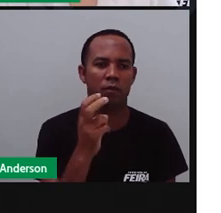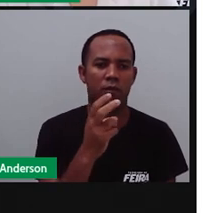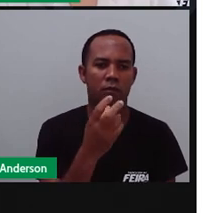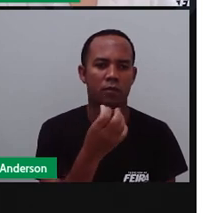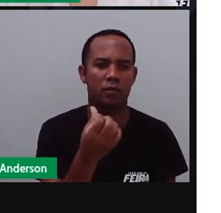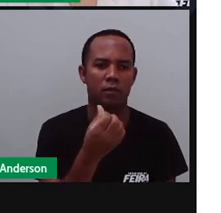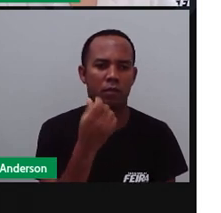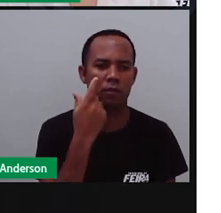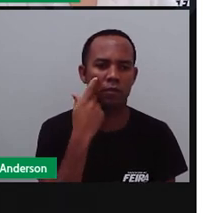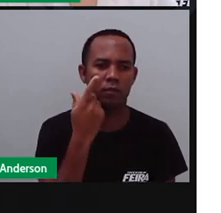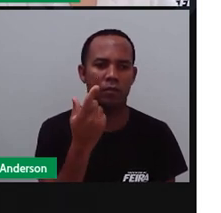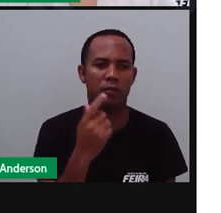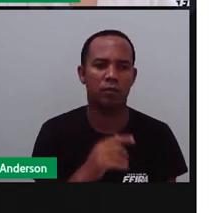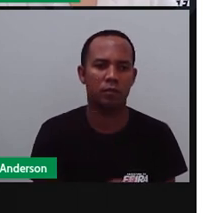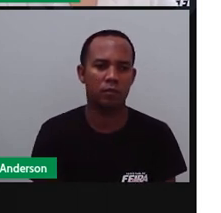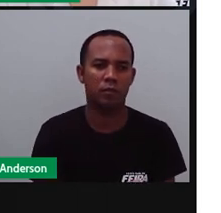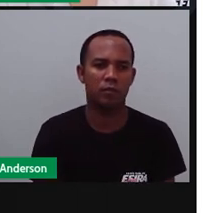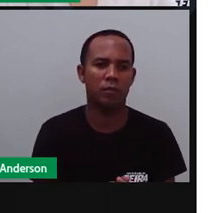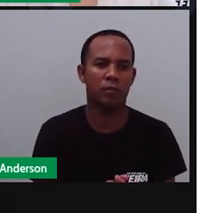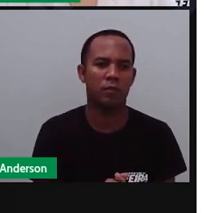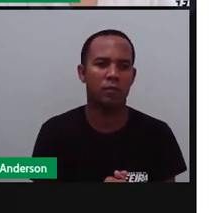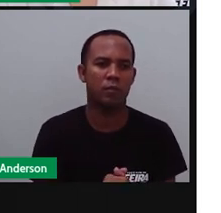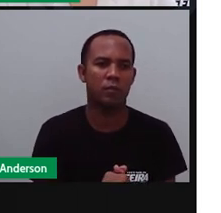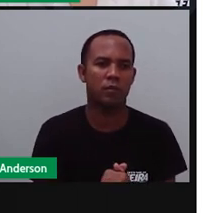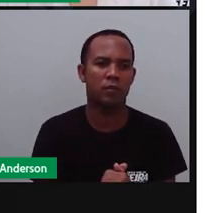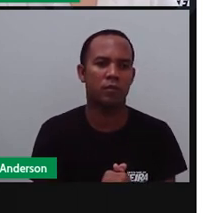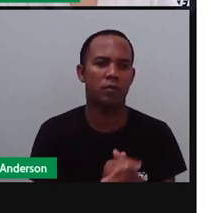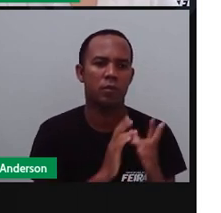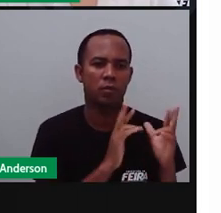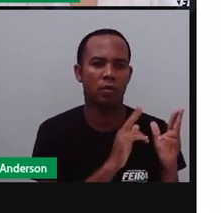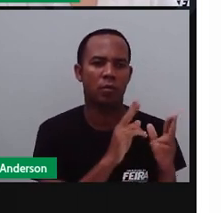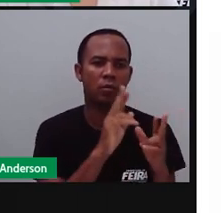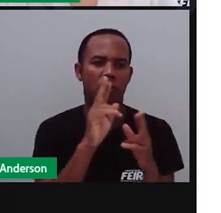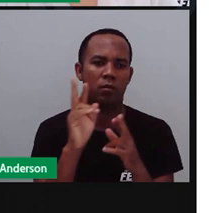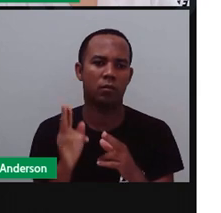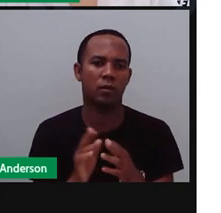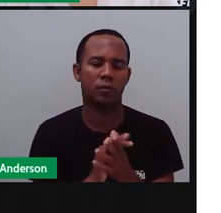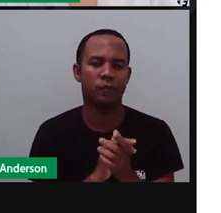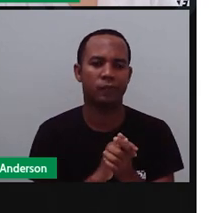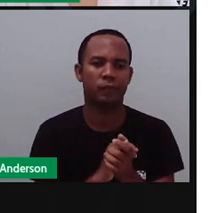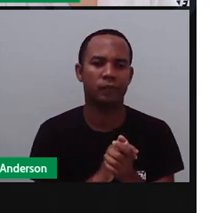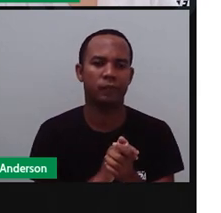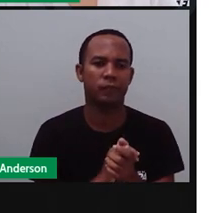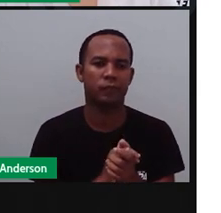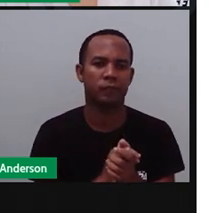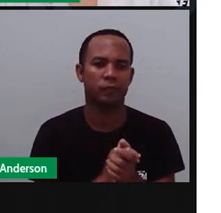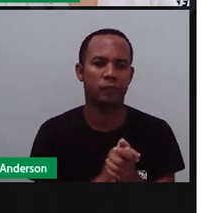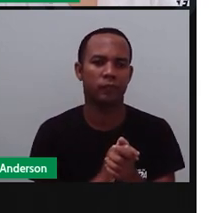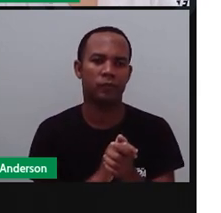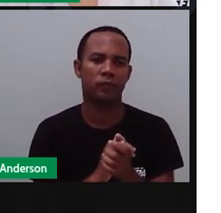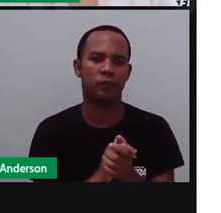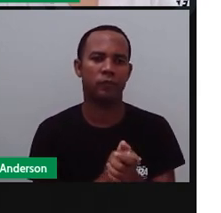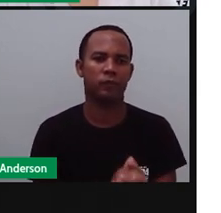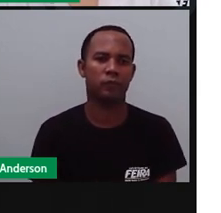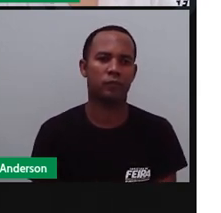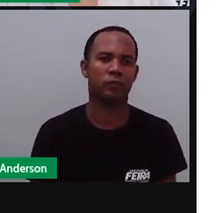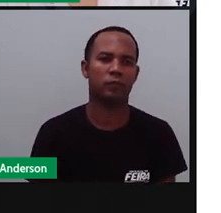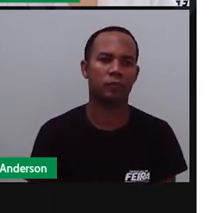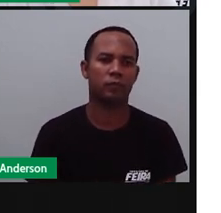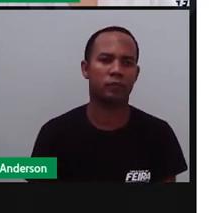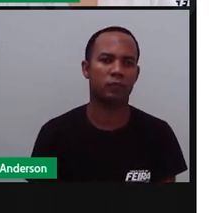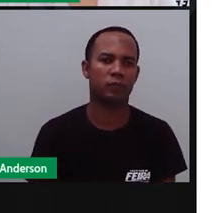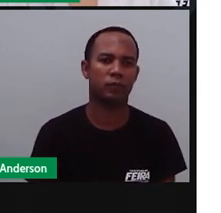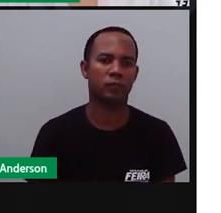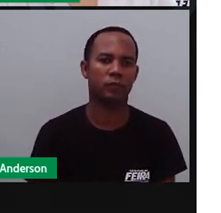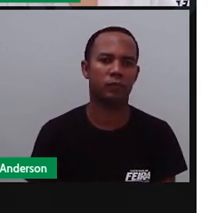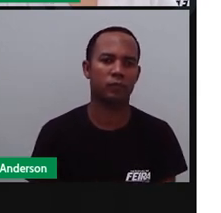Seis quadrinhos que são o quê? Ó, todos os lados iguais. E aí, para cada unidade dessa daqui, a